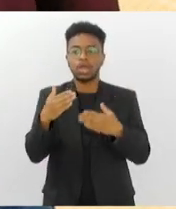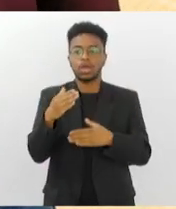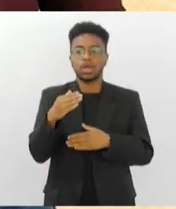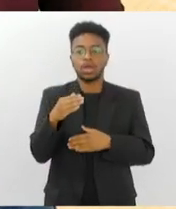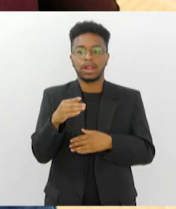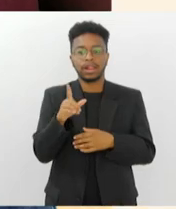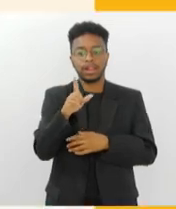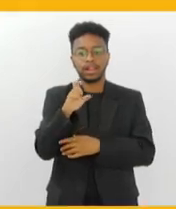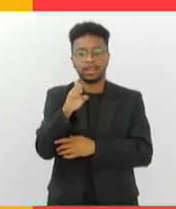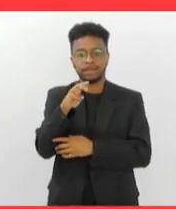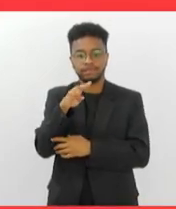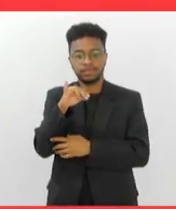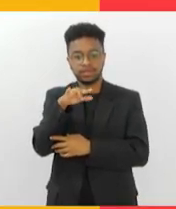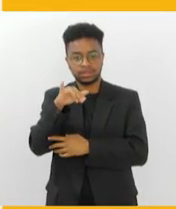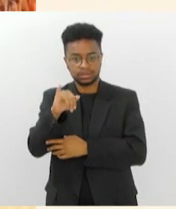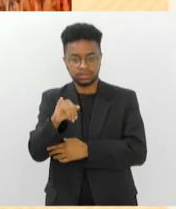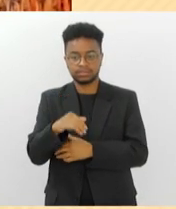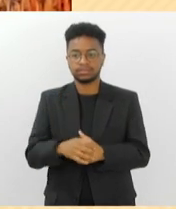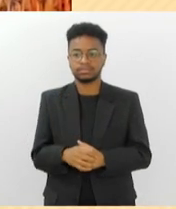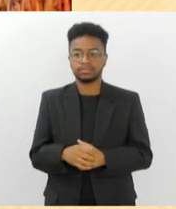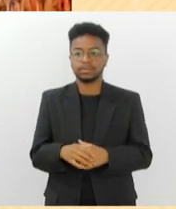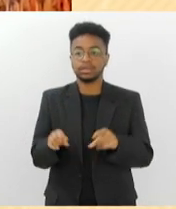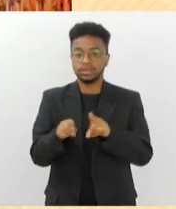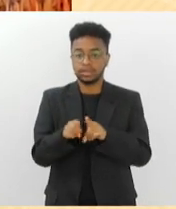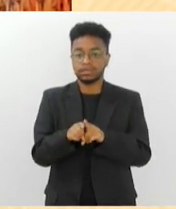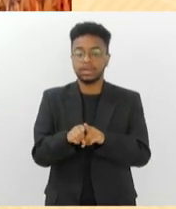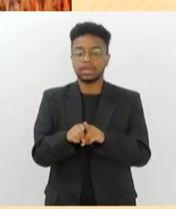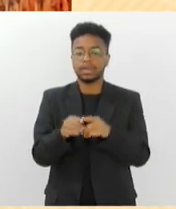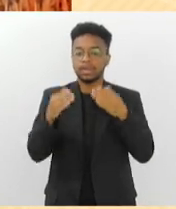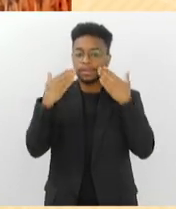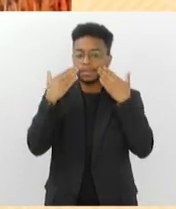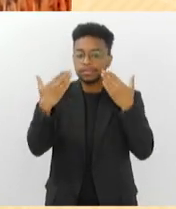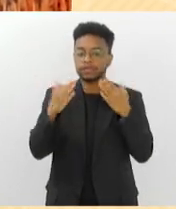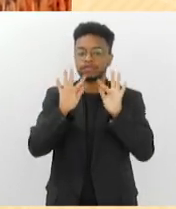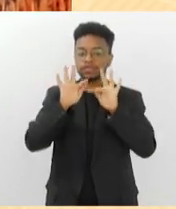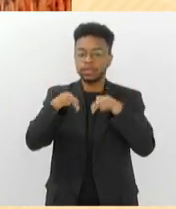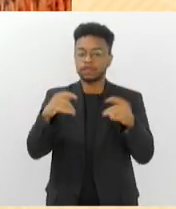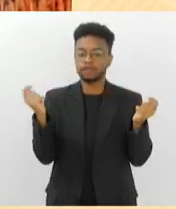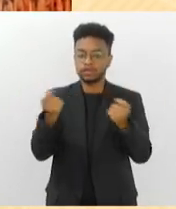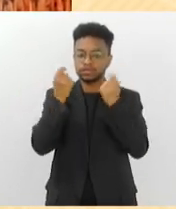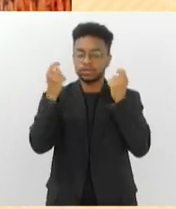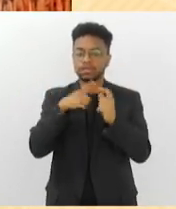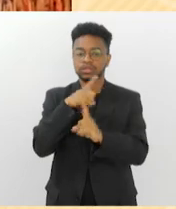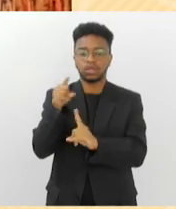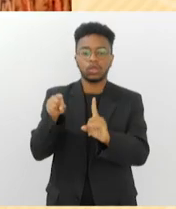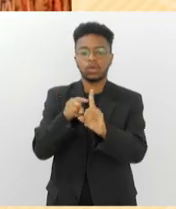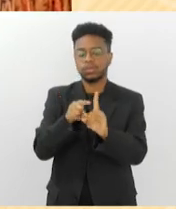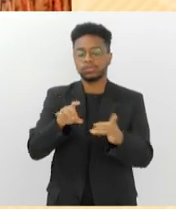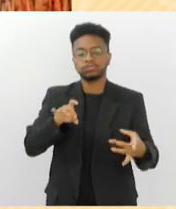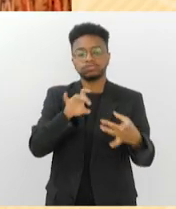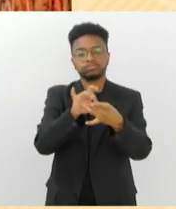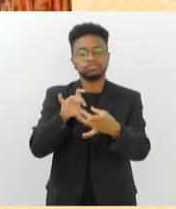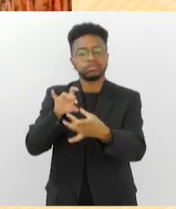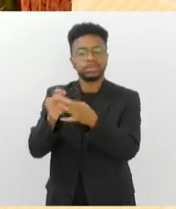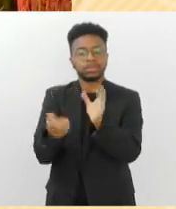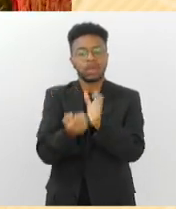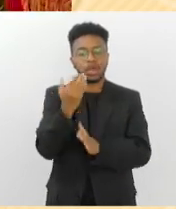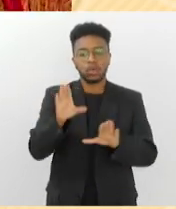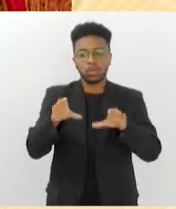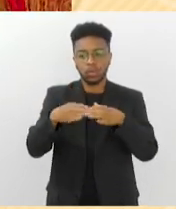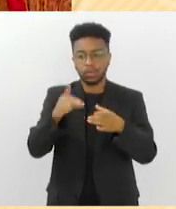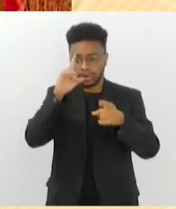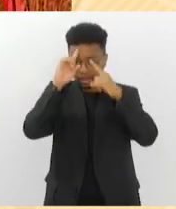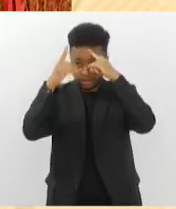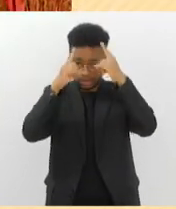Ville, de Giacomo Puccini. A obra de Puccini encerra o festival que tem o objetivo de formar equipes criativas do